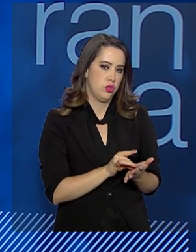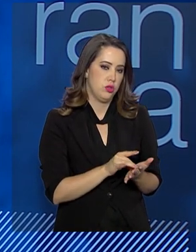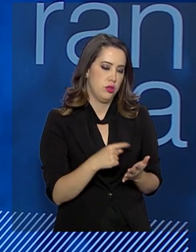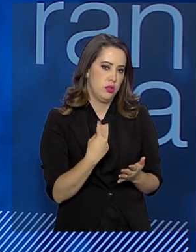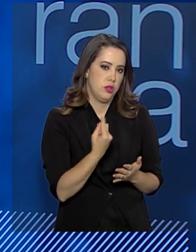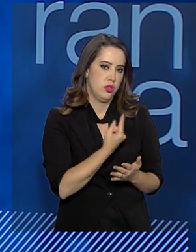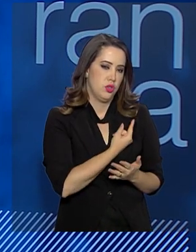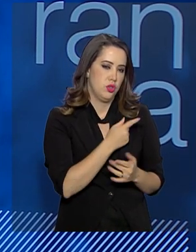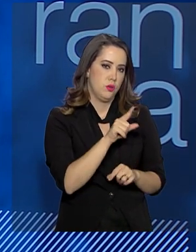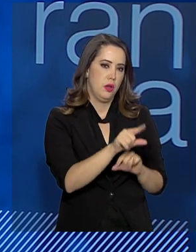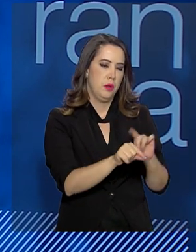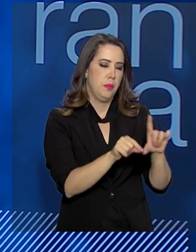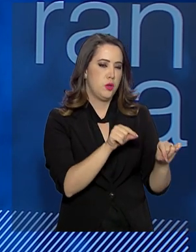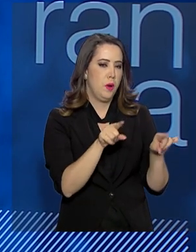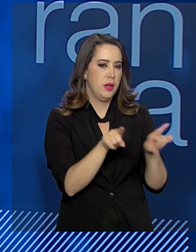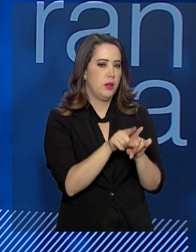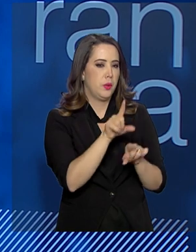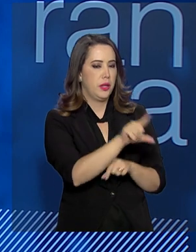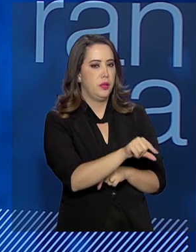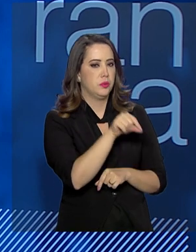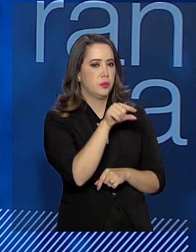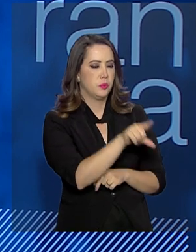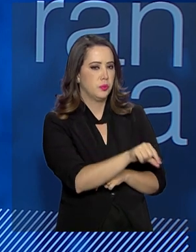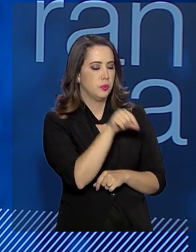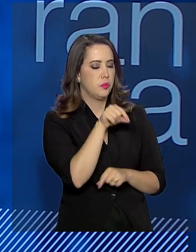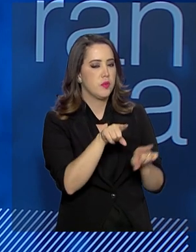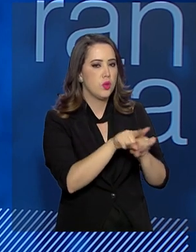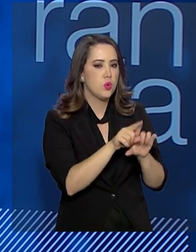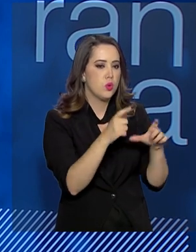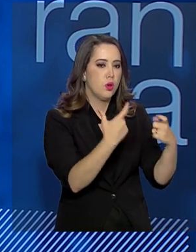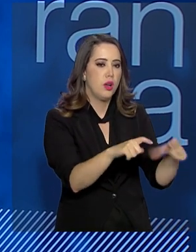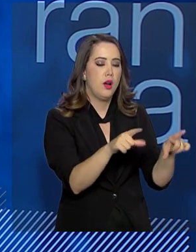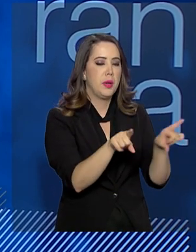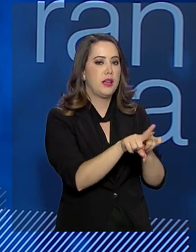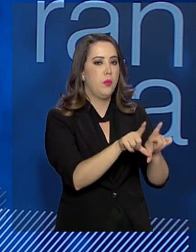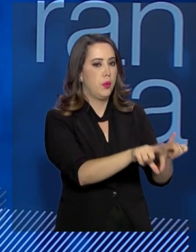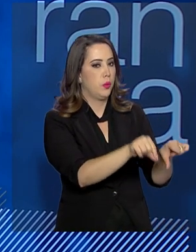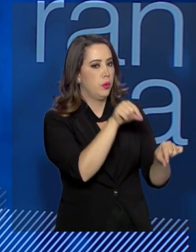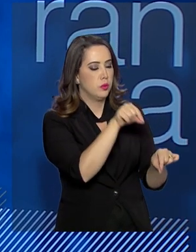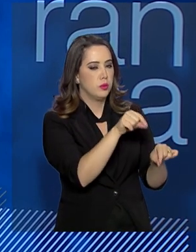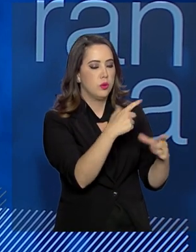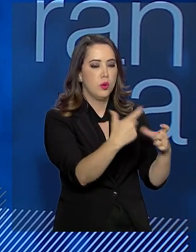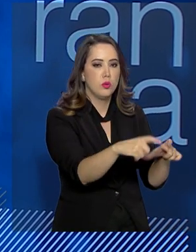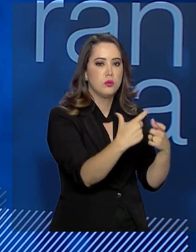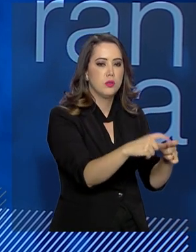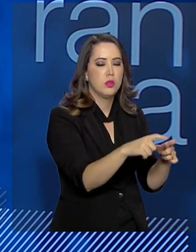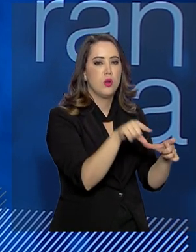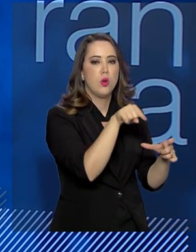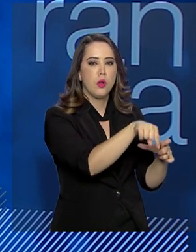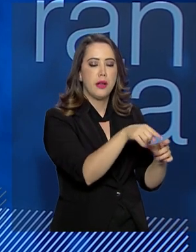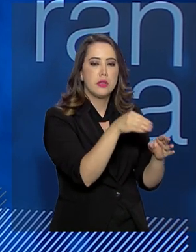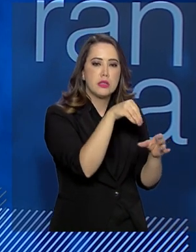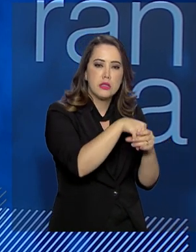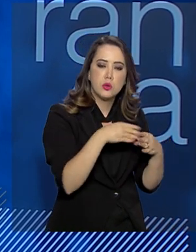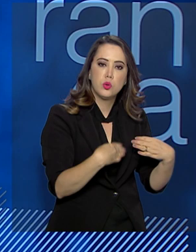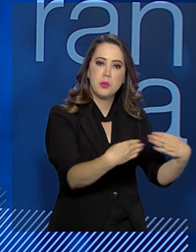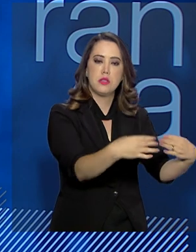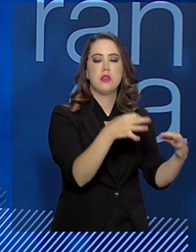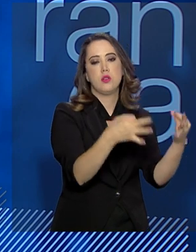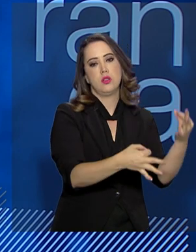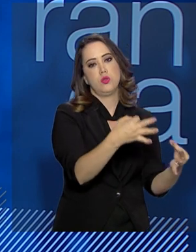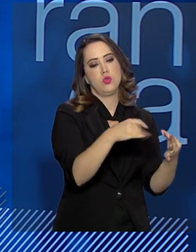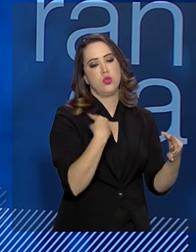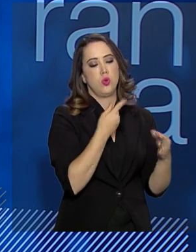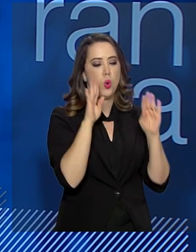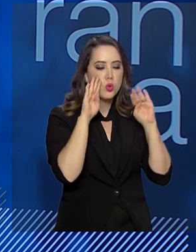sensíveis dentro do programa que a gente vem desenvolvendo no Ministério da Justiça. A nossa intenção é dar atenção para todas as